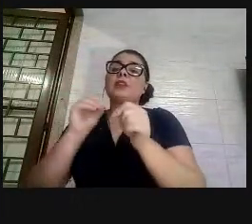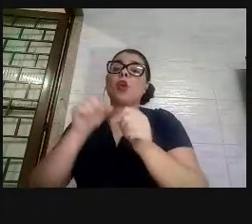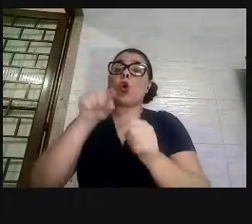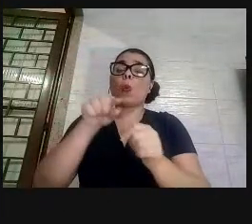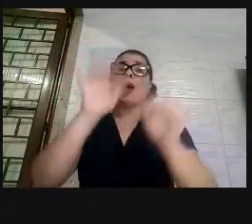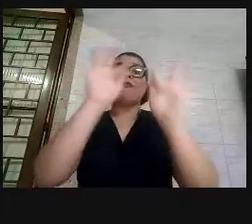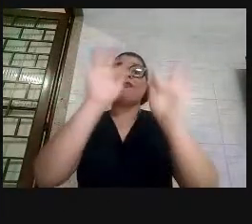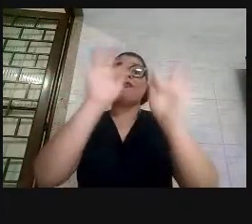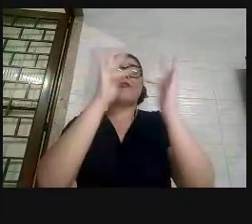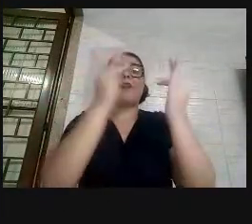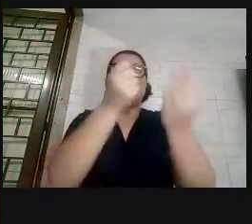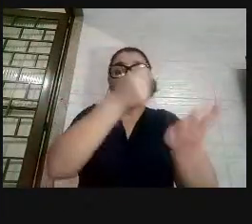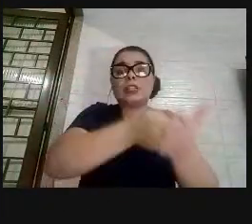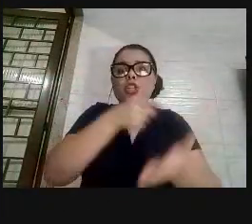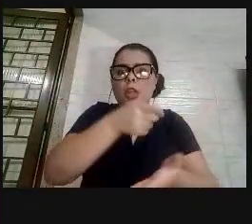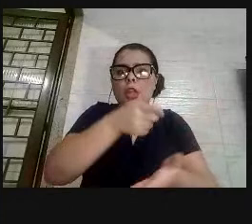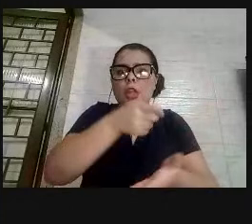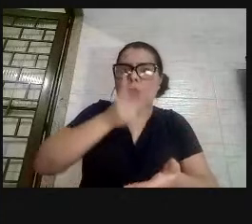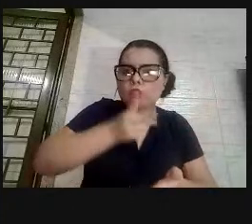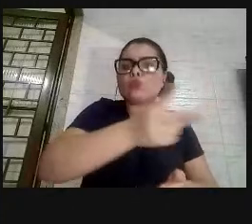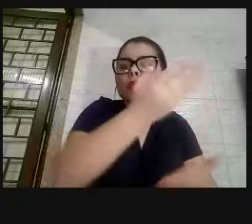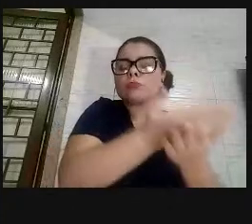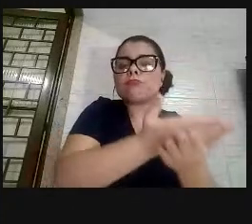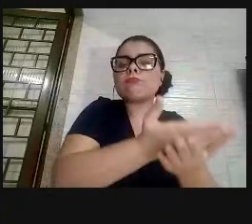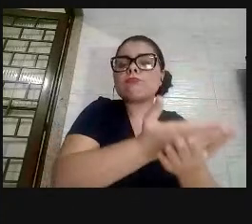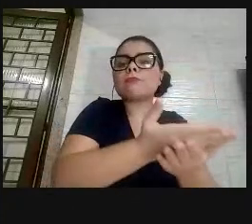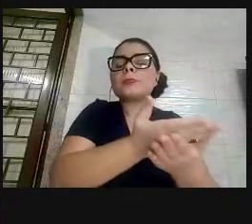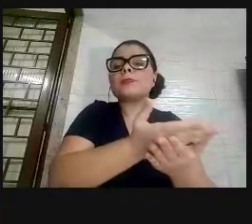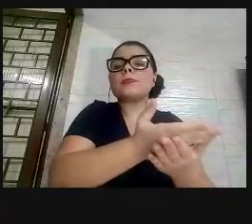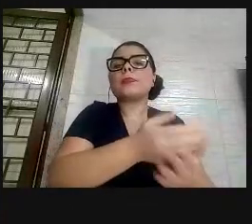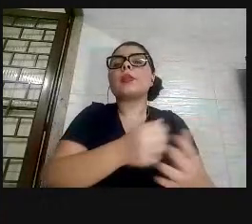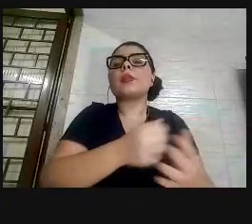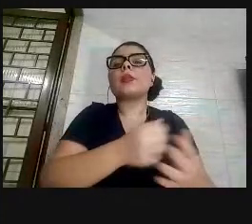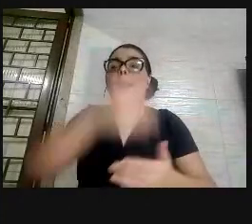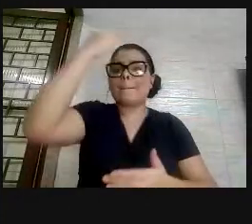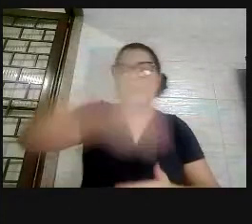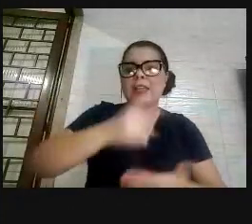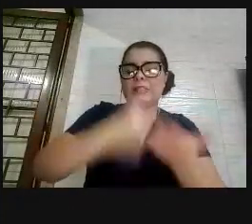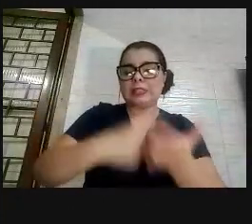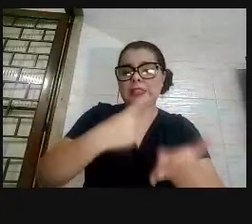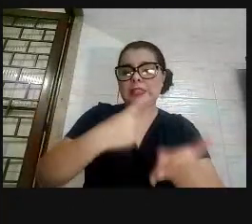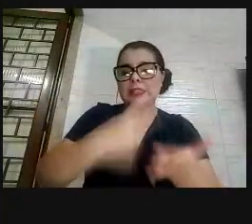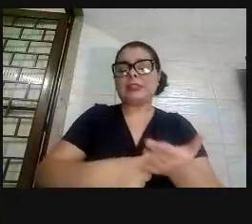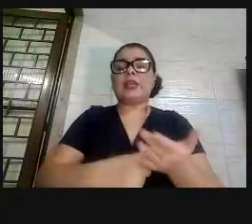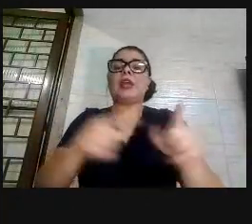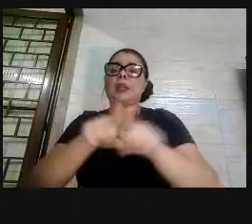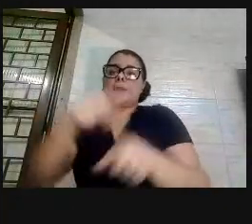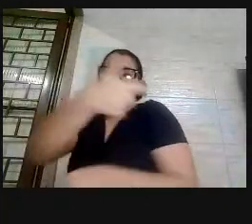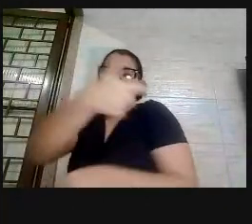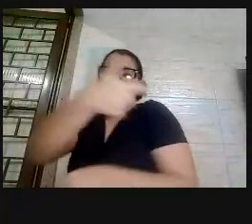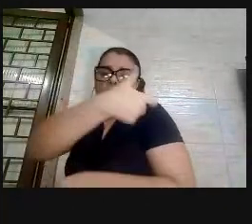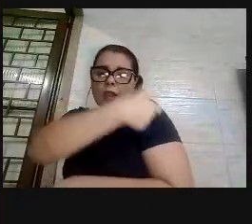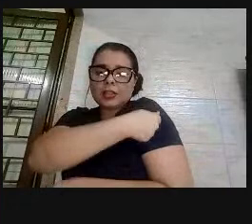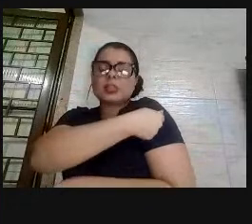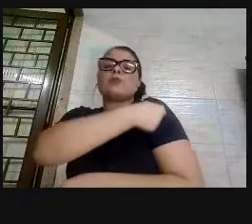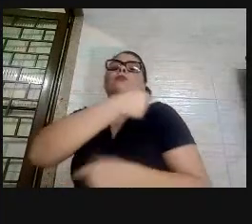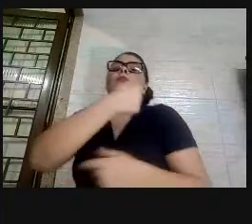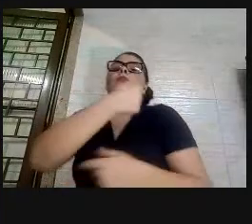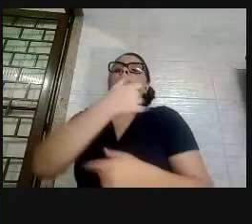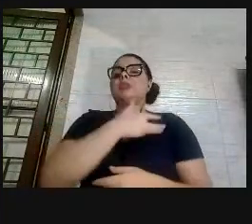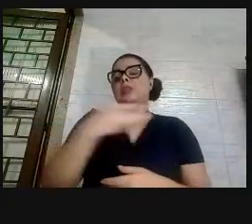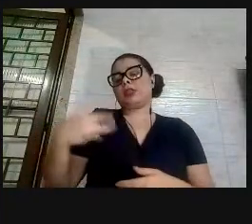como contrapartida do Bolsa Família, a presença na escola e a vacinação, a carteira de vacina, de saúde